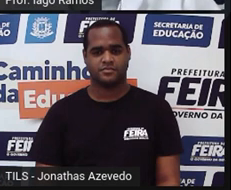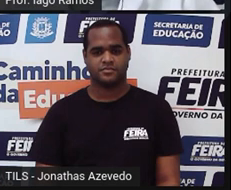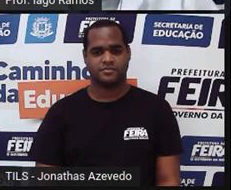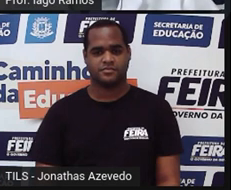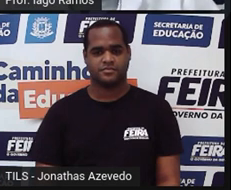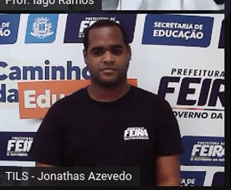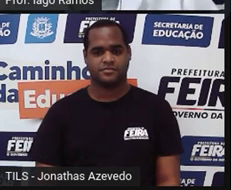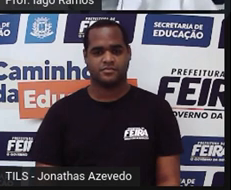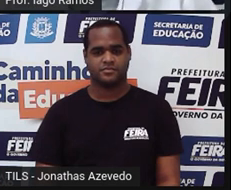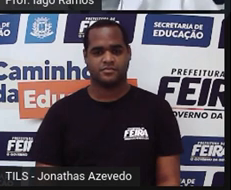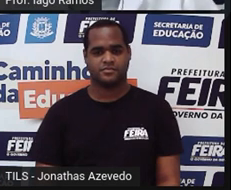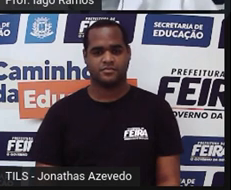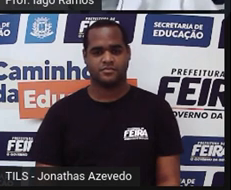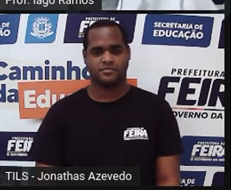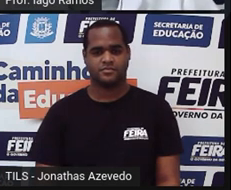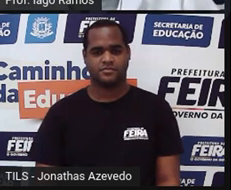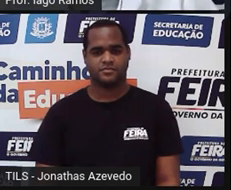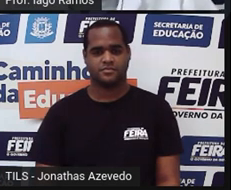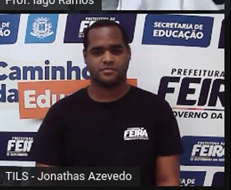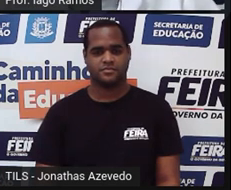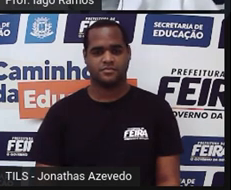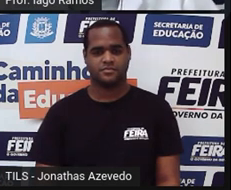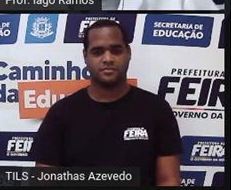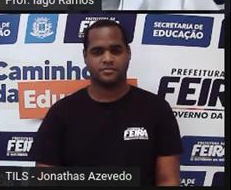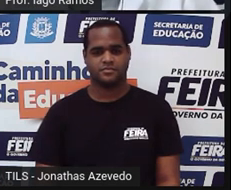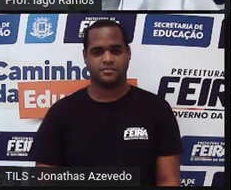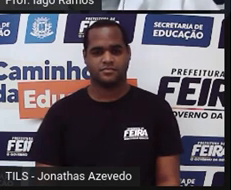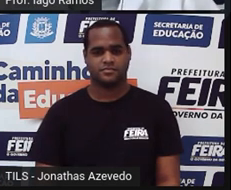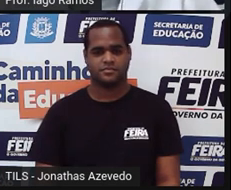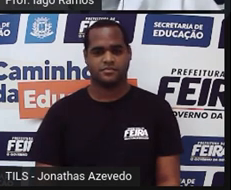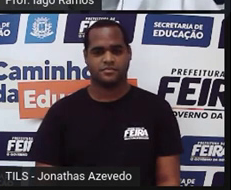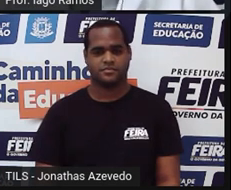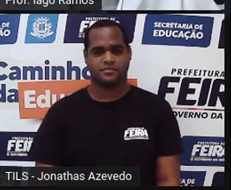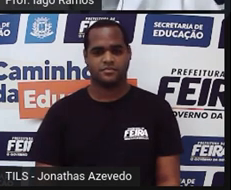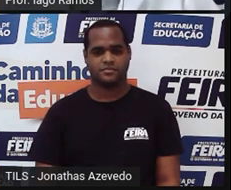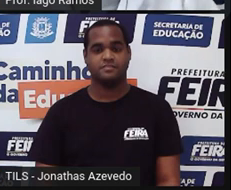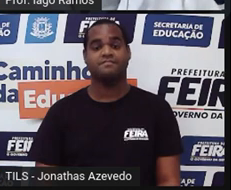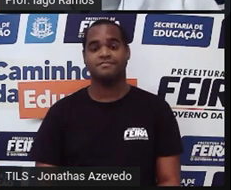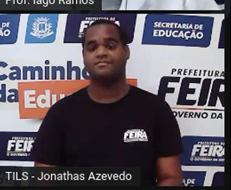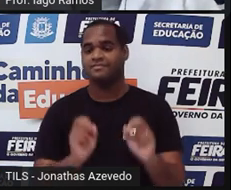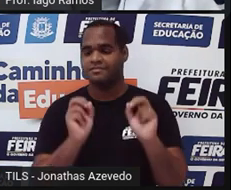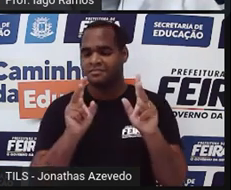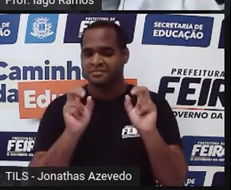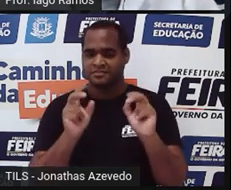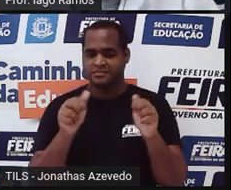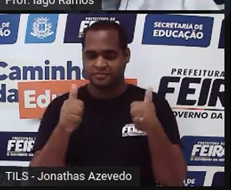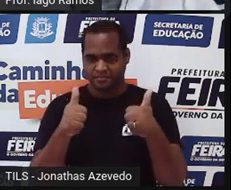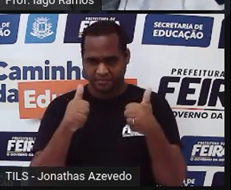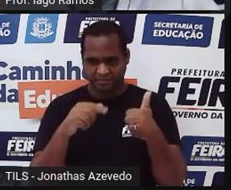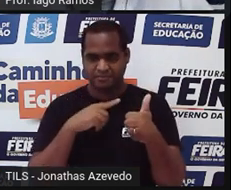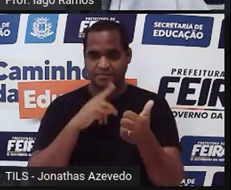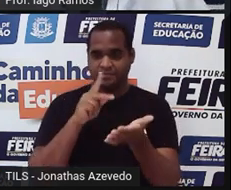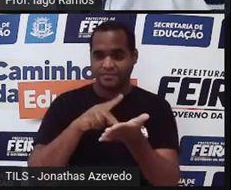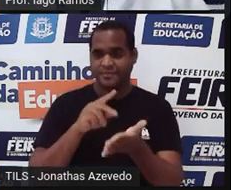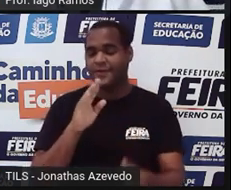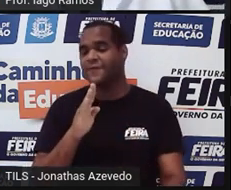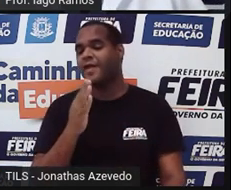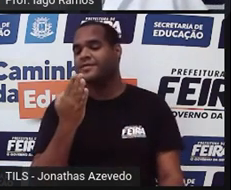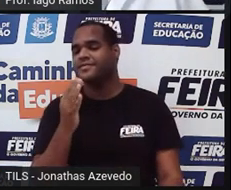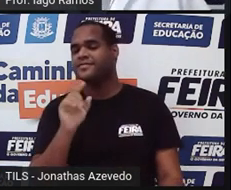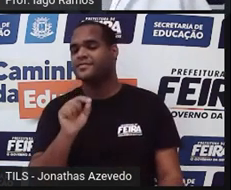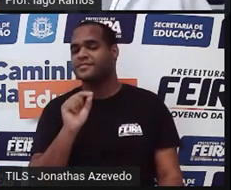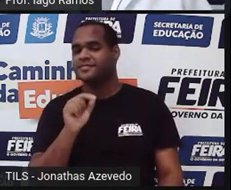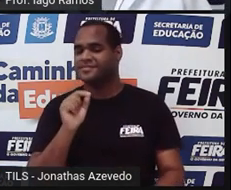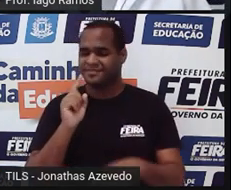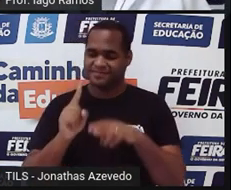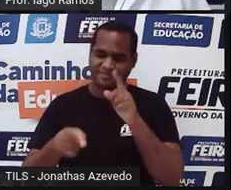O botãozinho verde que para Prontinho, verdadeiro ou falso? Vamos lá fazer um